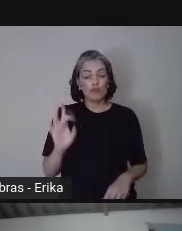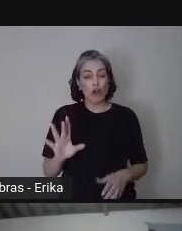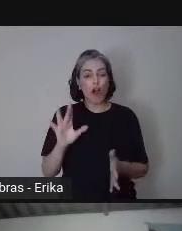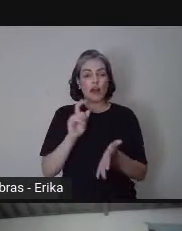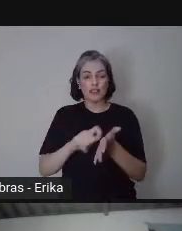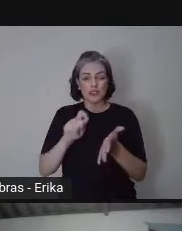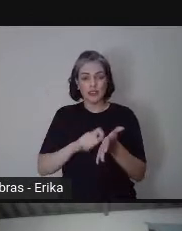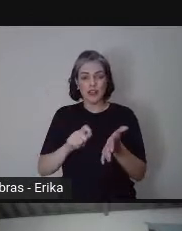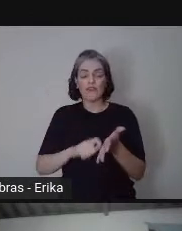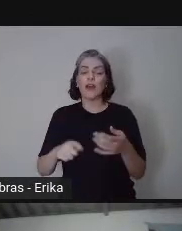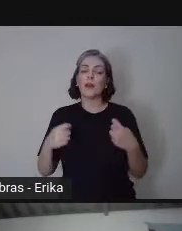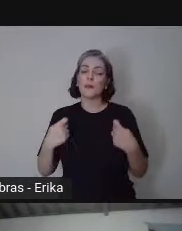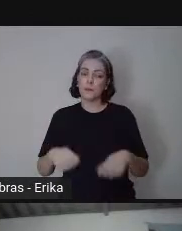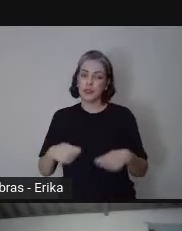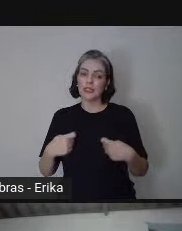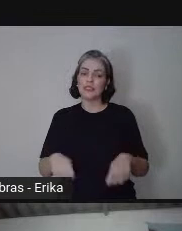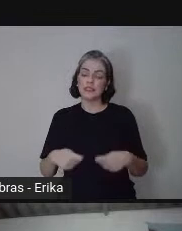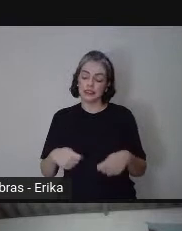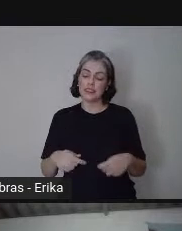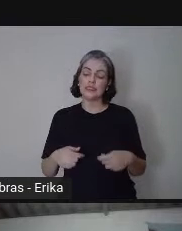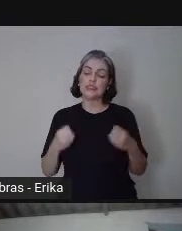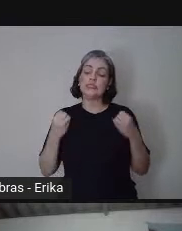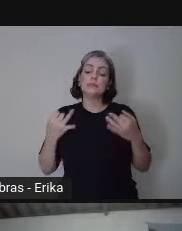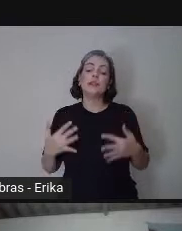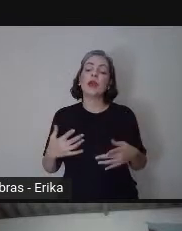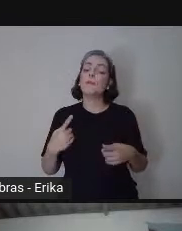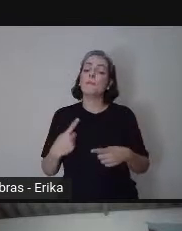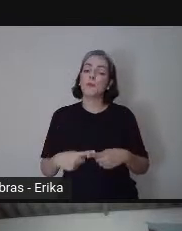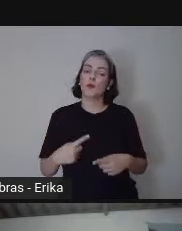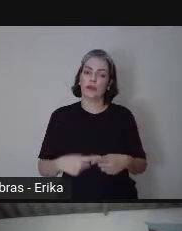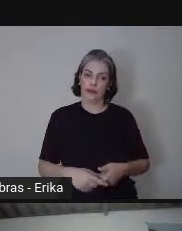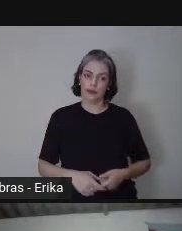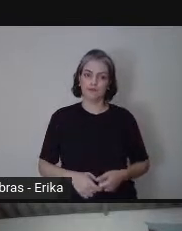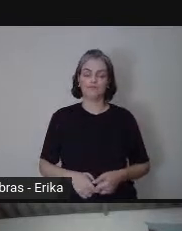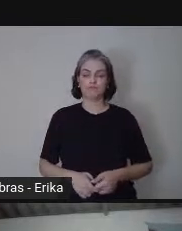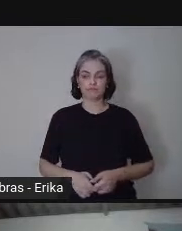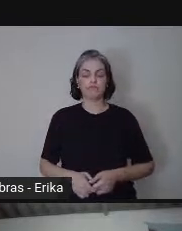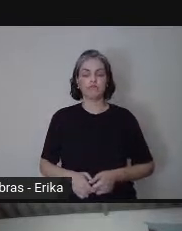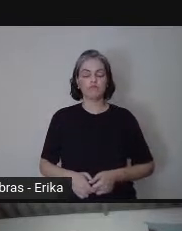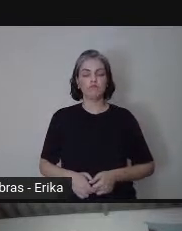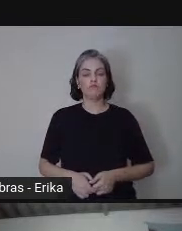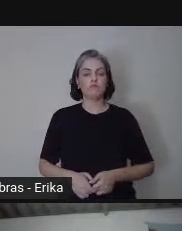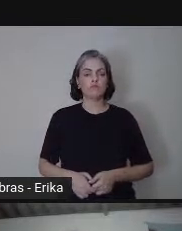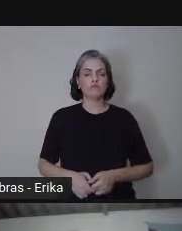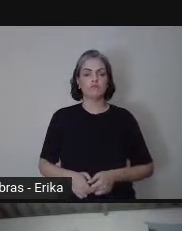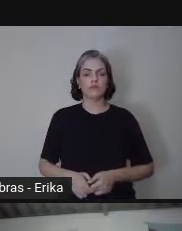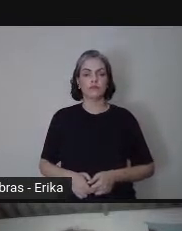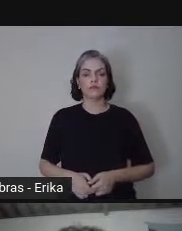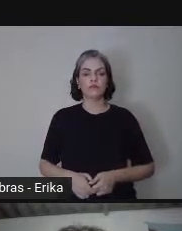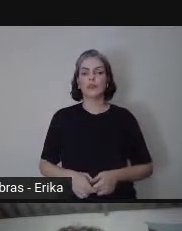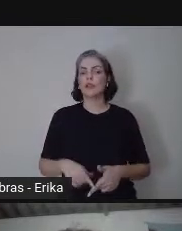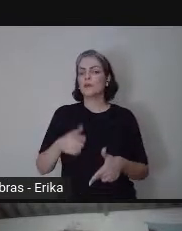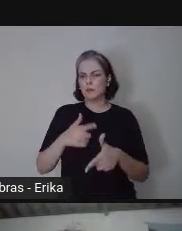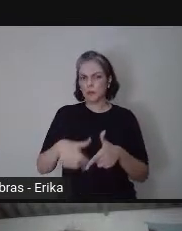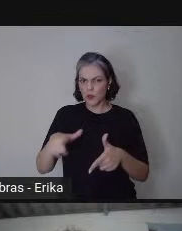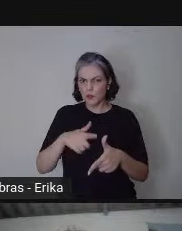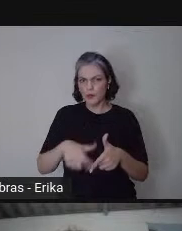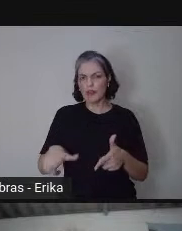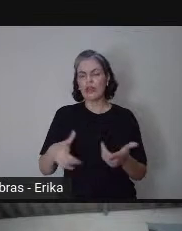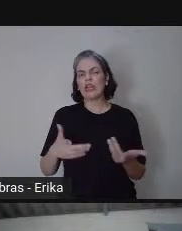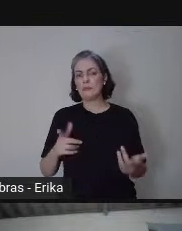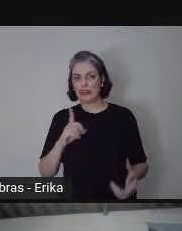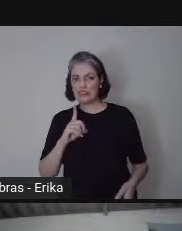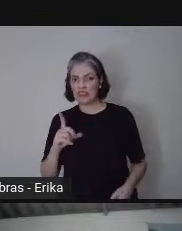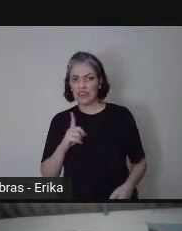eu gostaria que desse uma justificativa para a gente indicando quais foram os problemas, quais